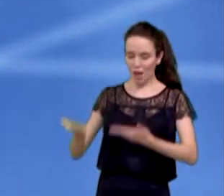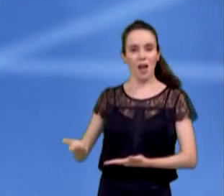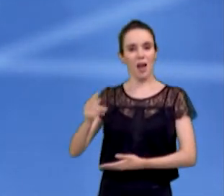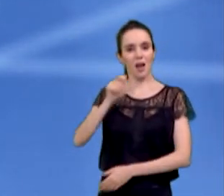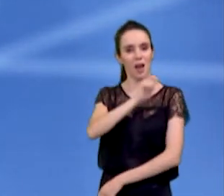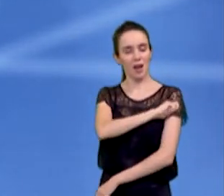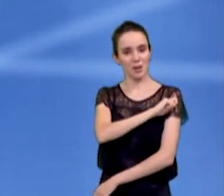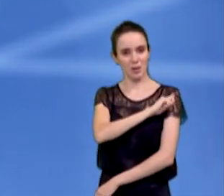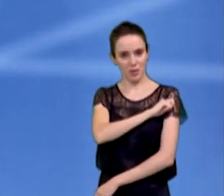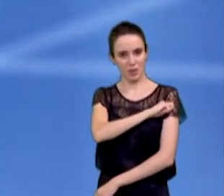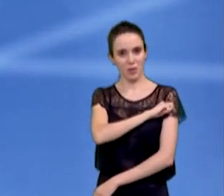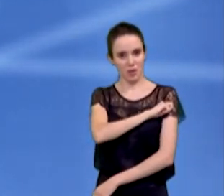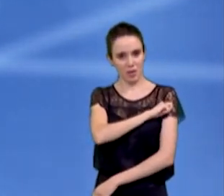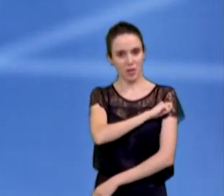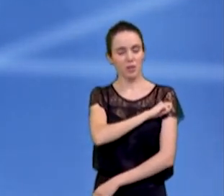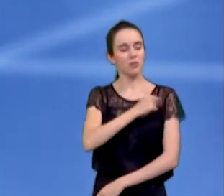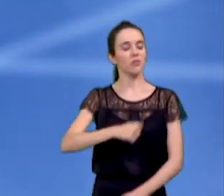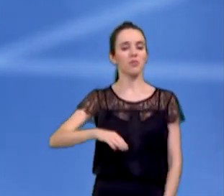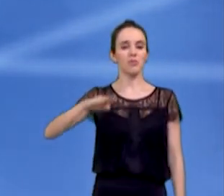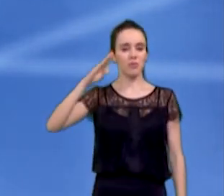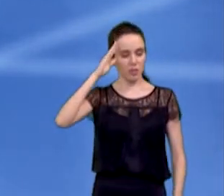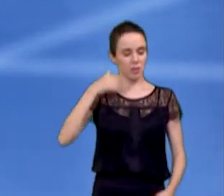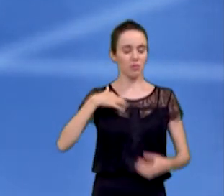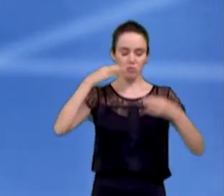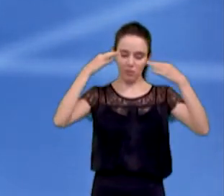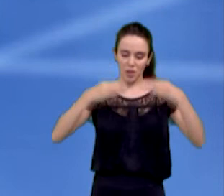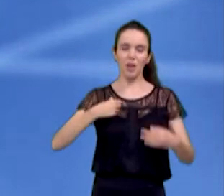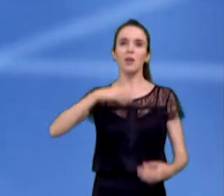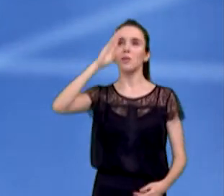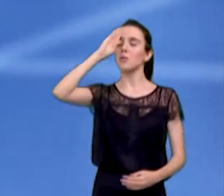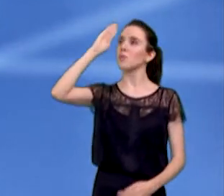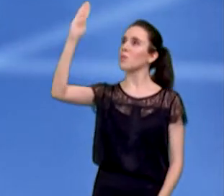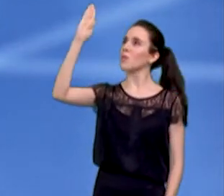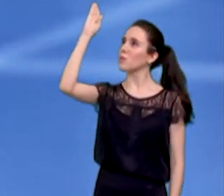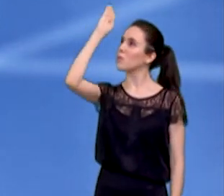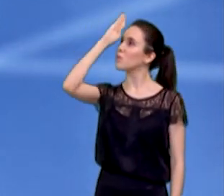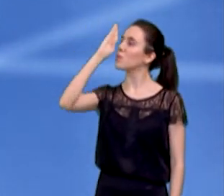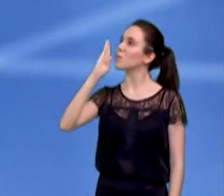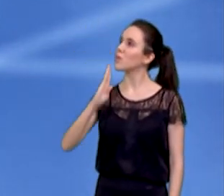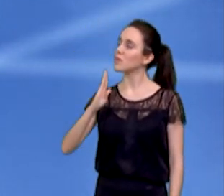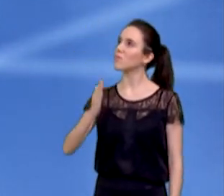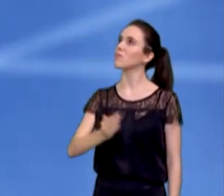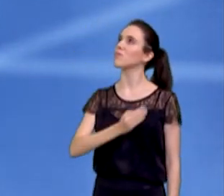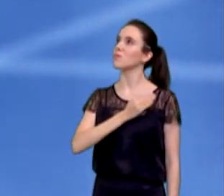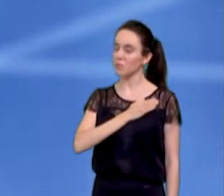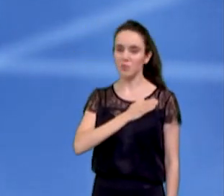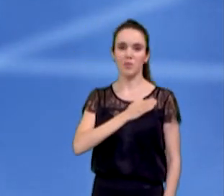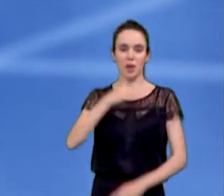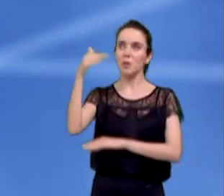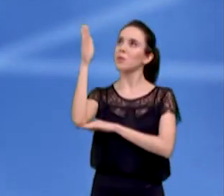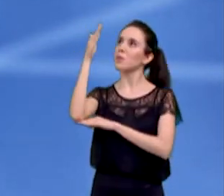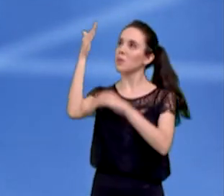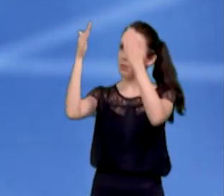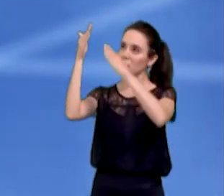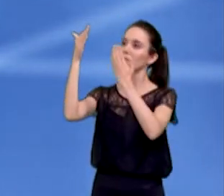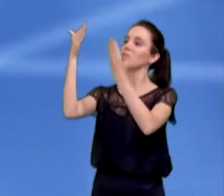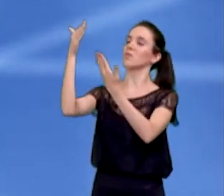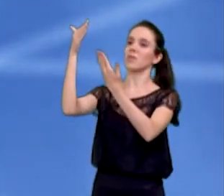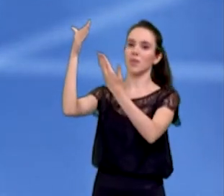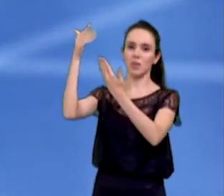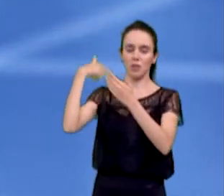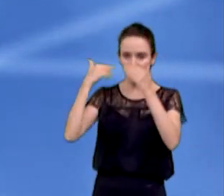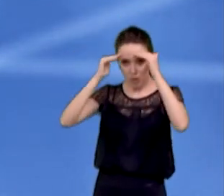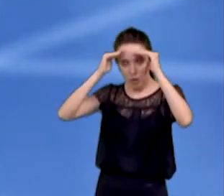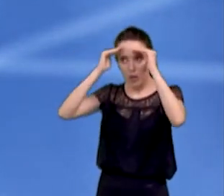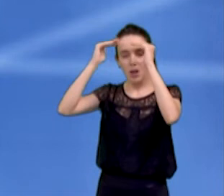resgata o civismo, o patriotismo, o respeito à nossa nação, à nossa bandeira. E, principalmente, respeitando a